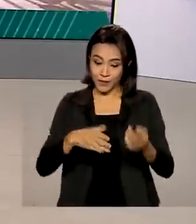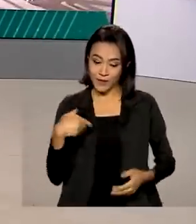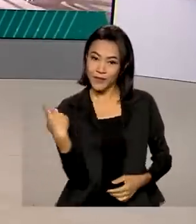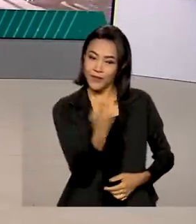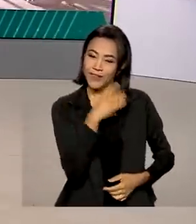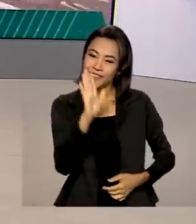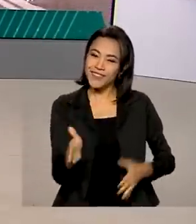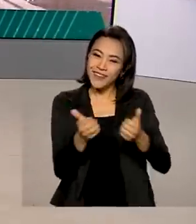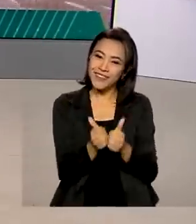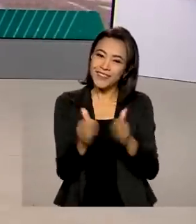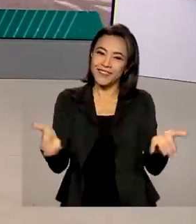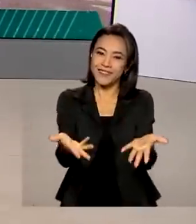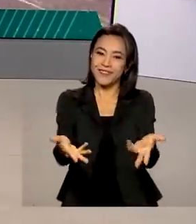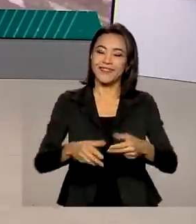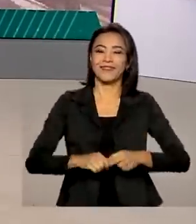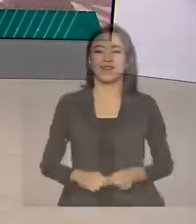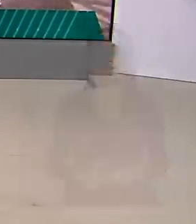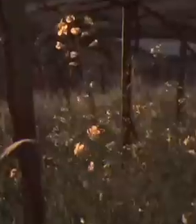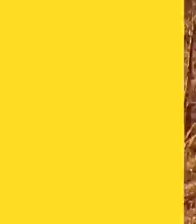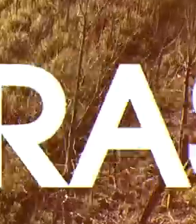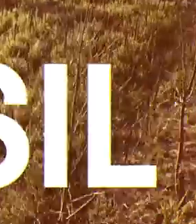Brasil em Dia já está no ar.